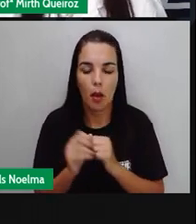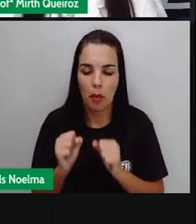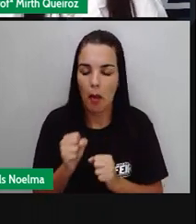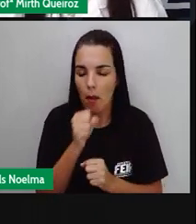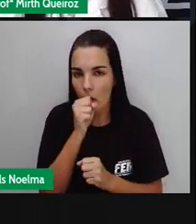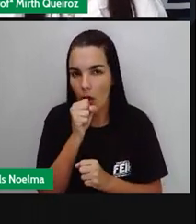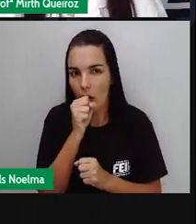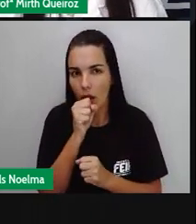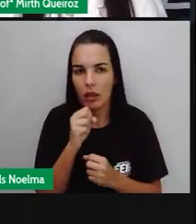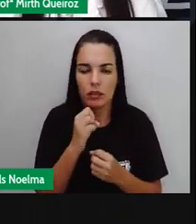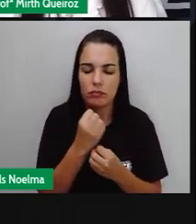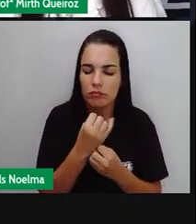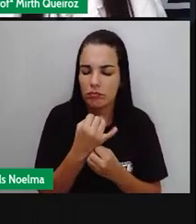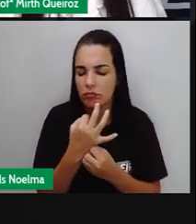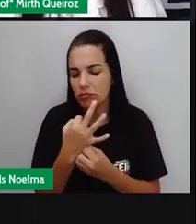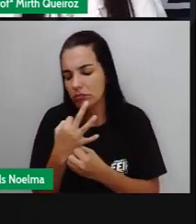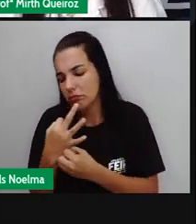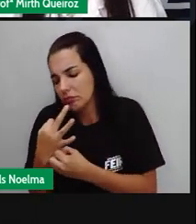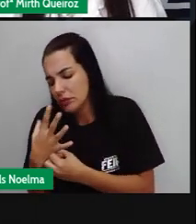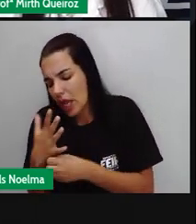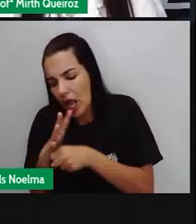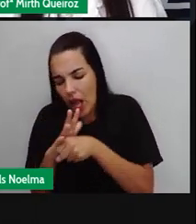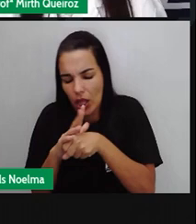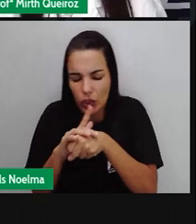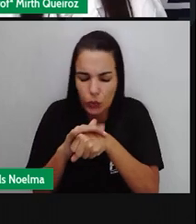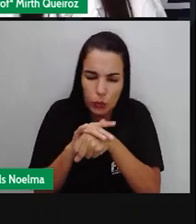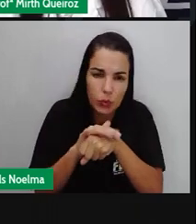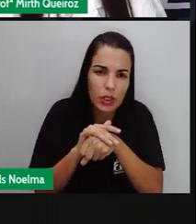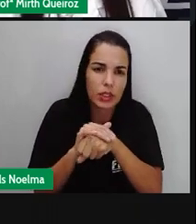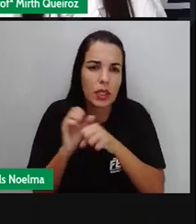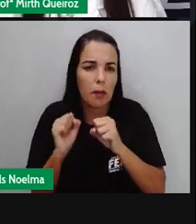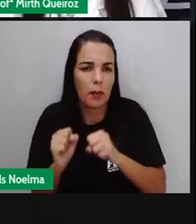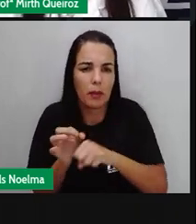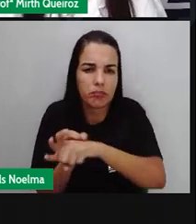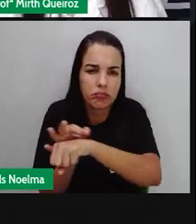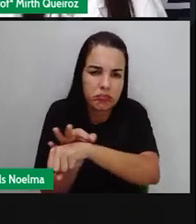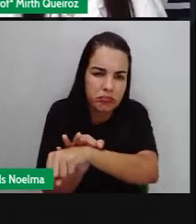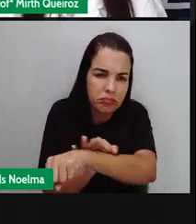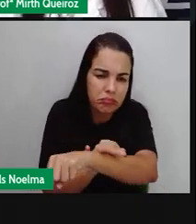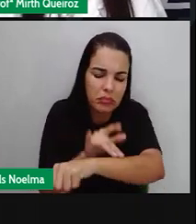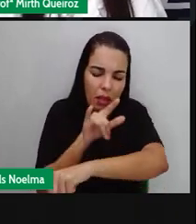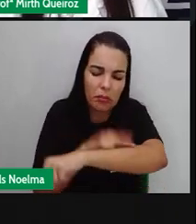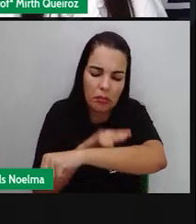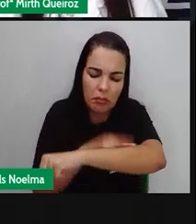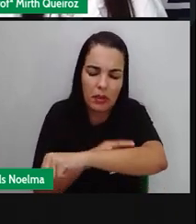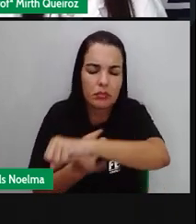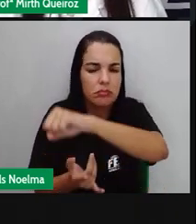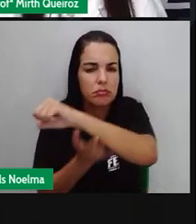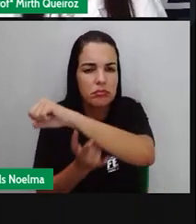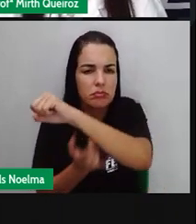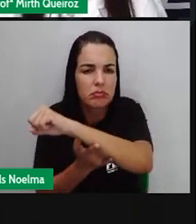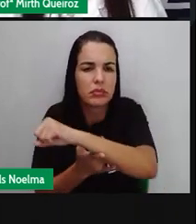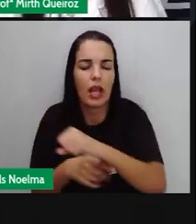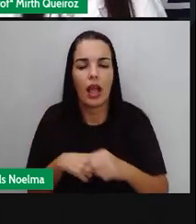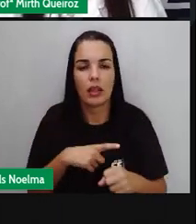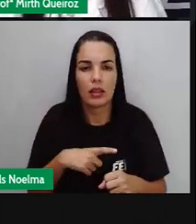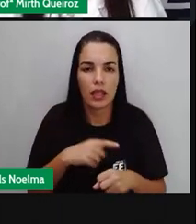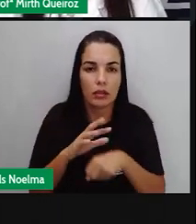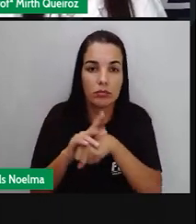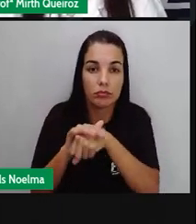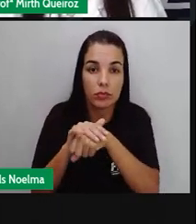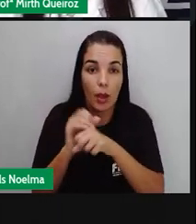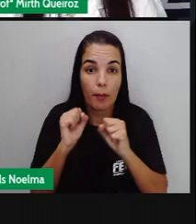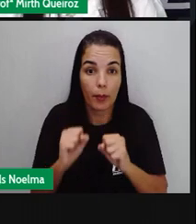Tuberculose, cólera, leptospirose, bolutismo, anseníase, difteria, tétano. Doenças bacterianas podem ser